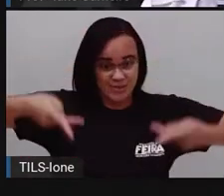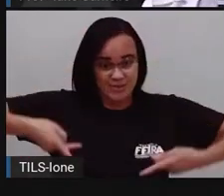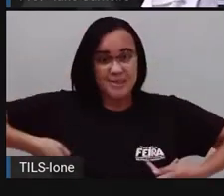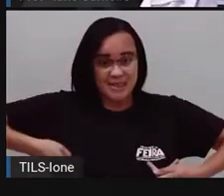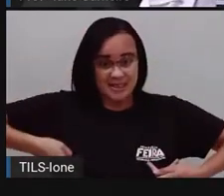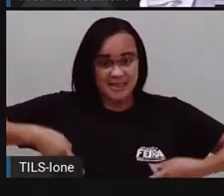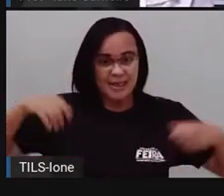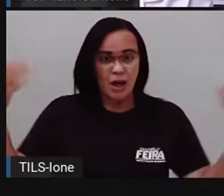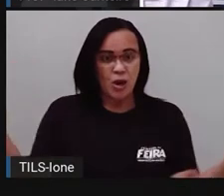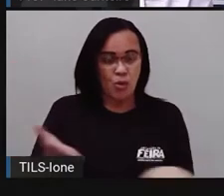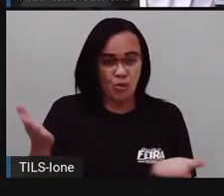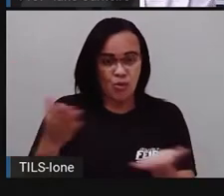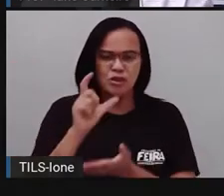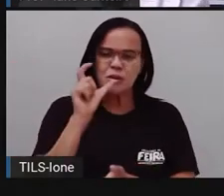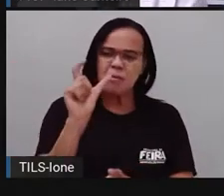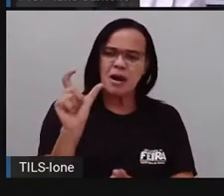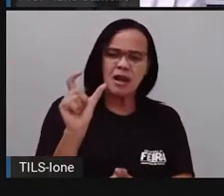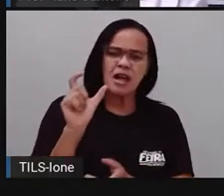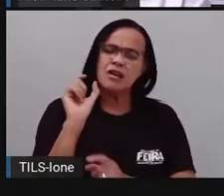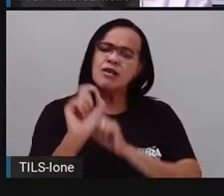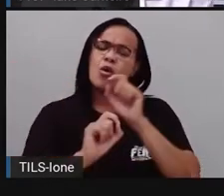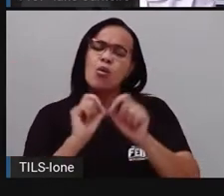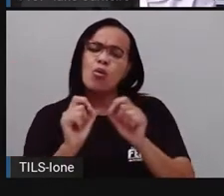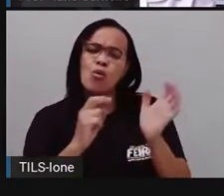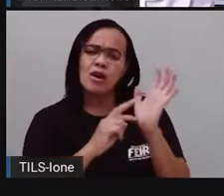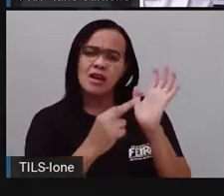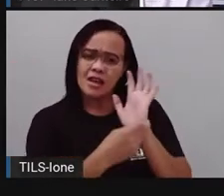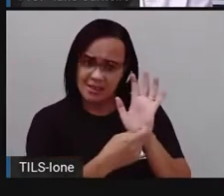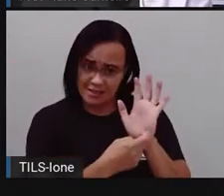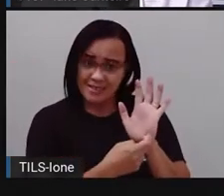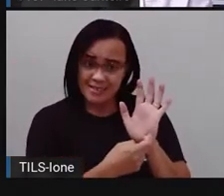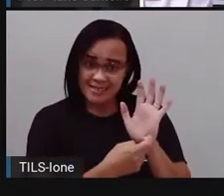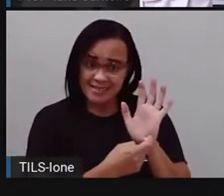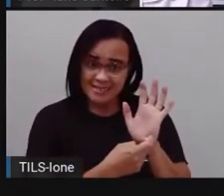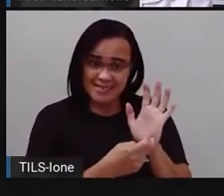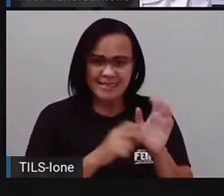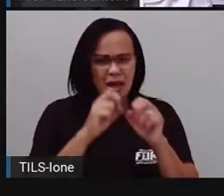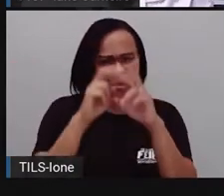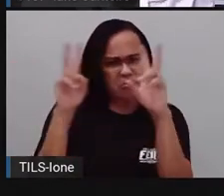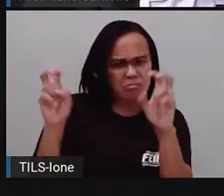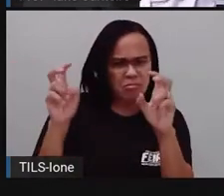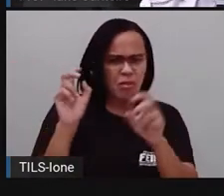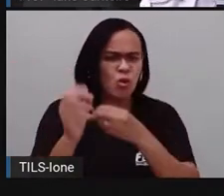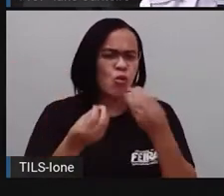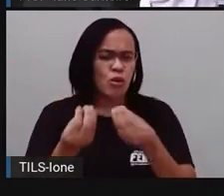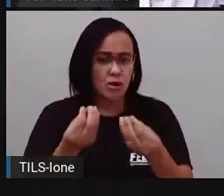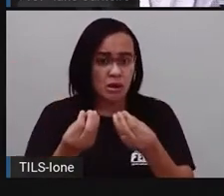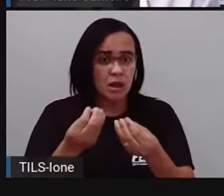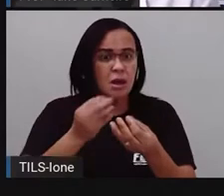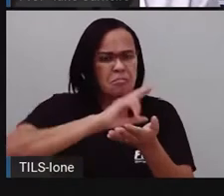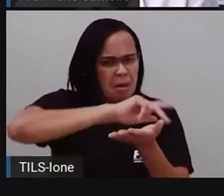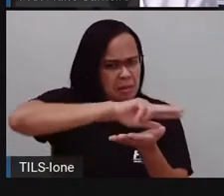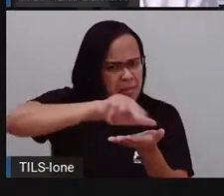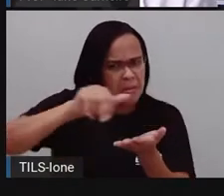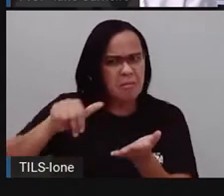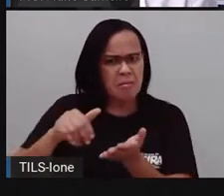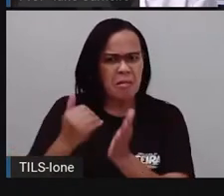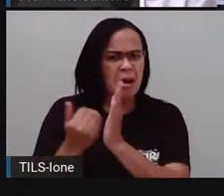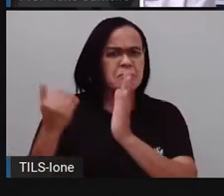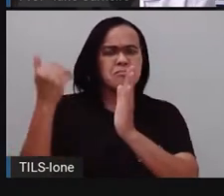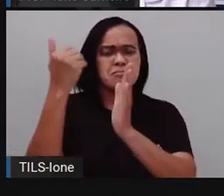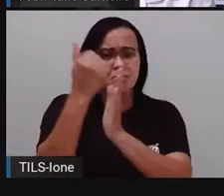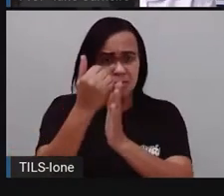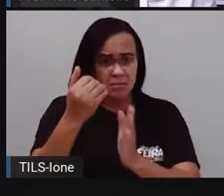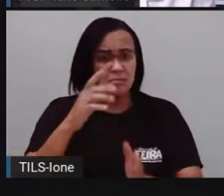palavrinha, né? E aí lembrando, assim, que o termo diversidade, ele é um termo bem amplo, né? E hoje em dia a gente já vem